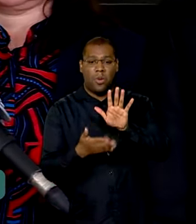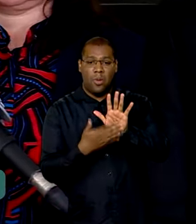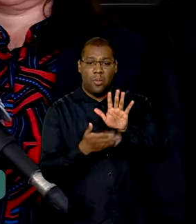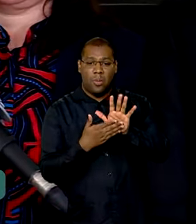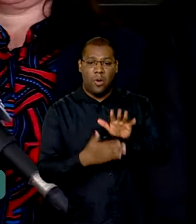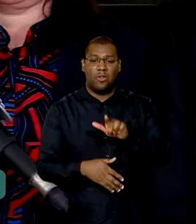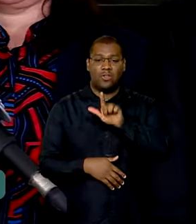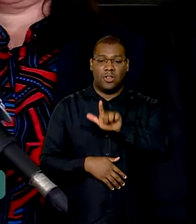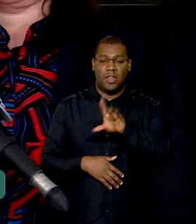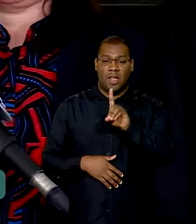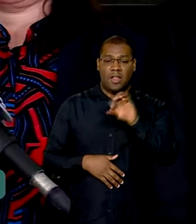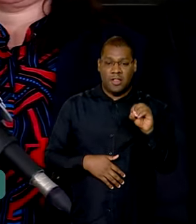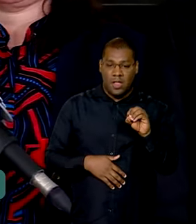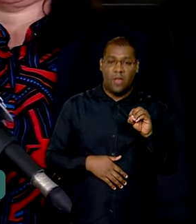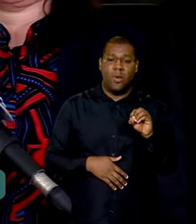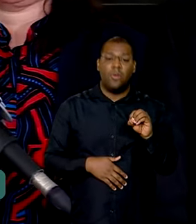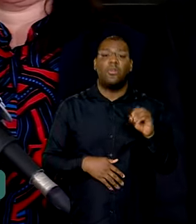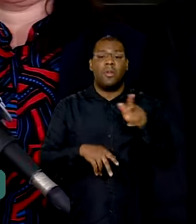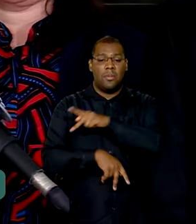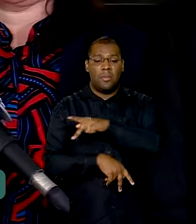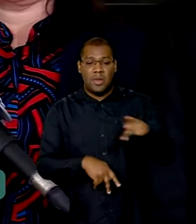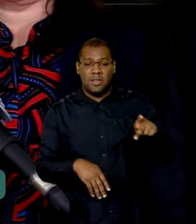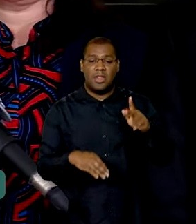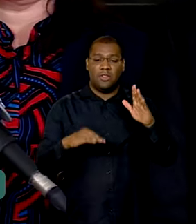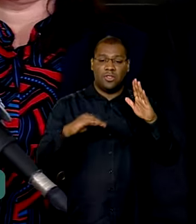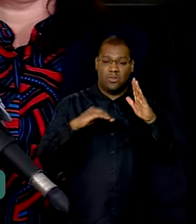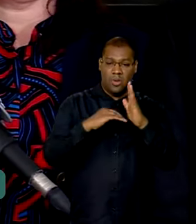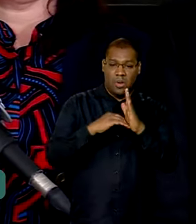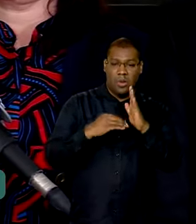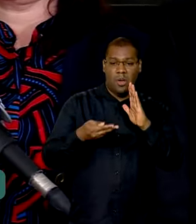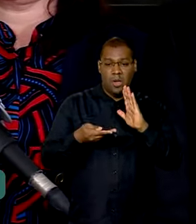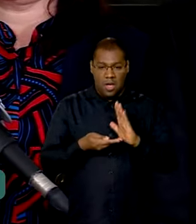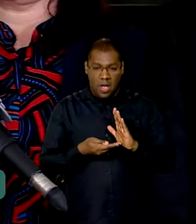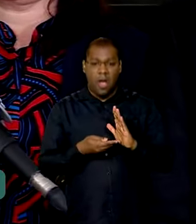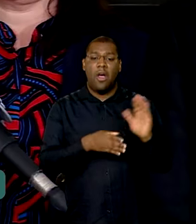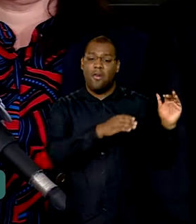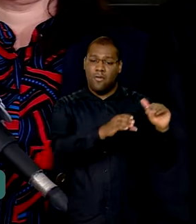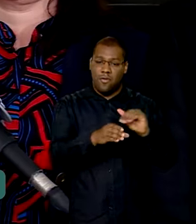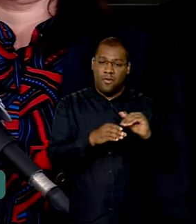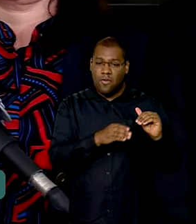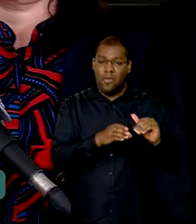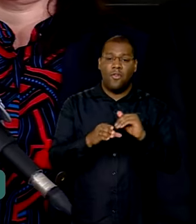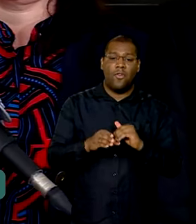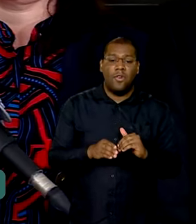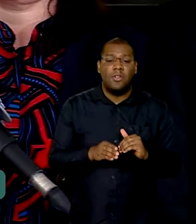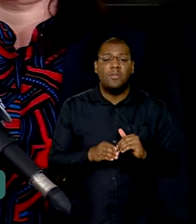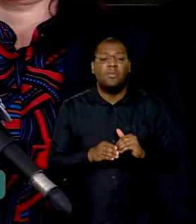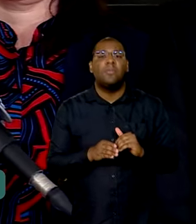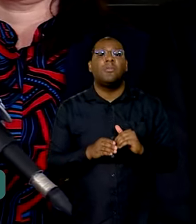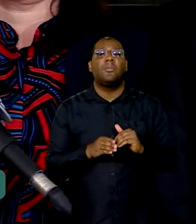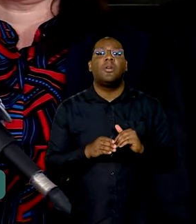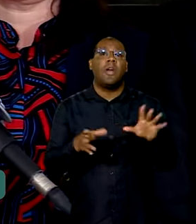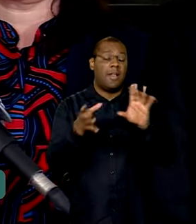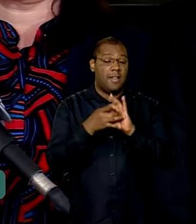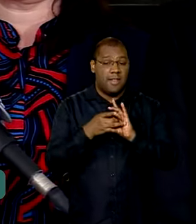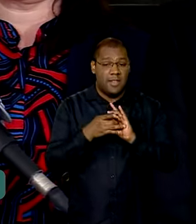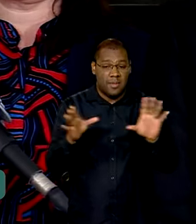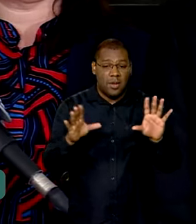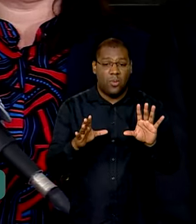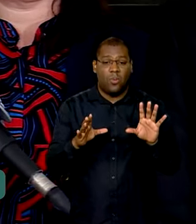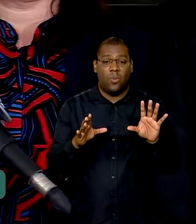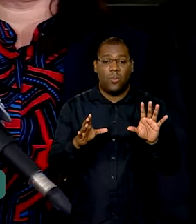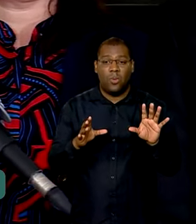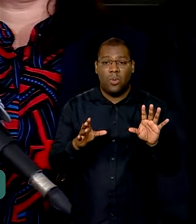nossa, confirmada pelo presidente do Senado, o presidente do Congresso, possa ser votada na sessão do Congresso nesta semana, que isso autorizaria também o